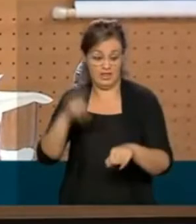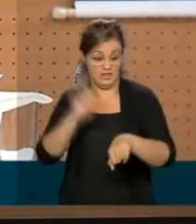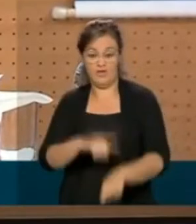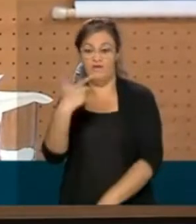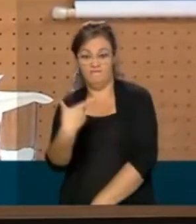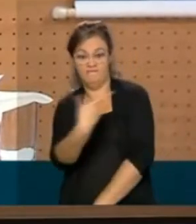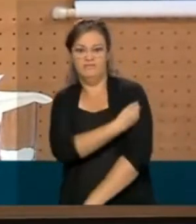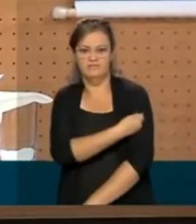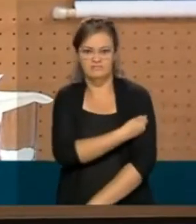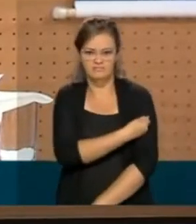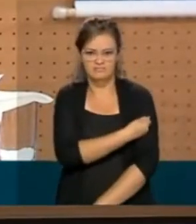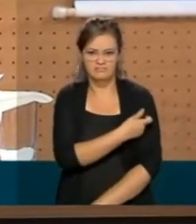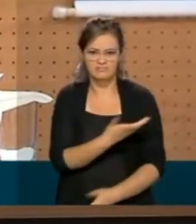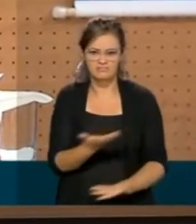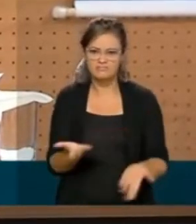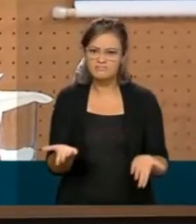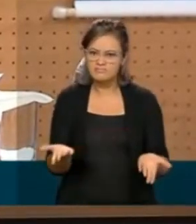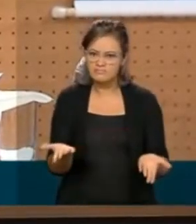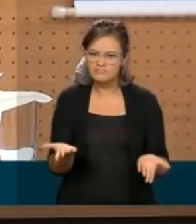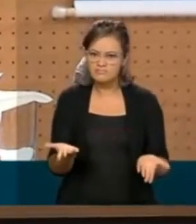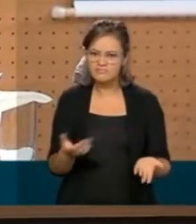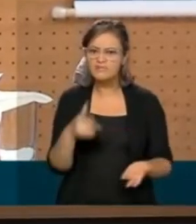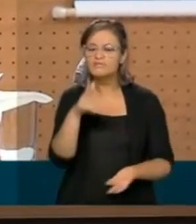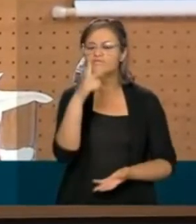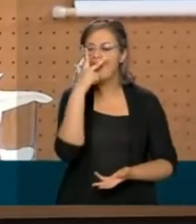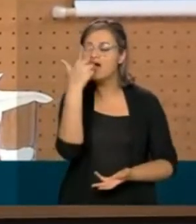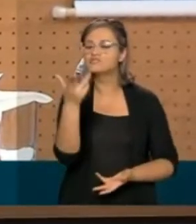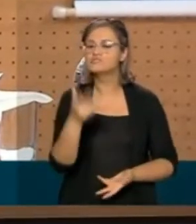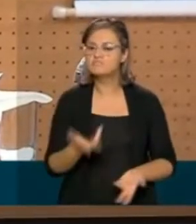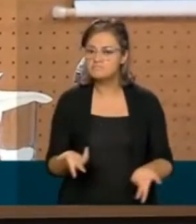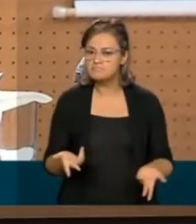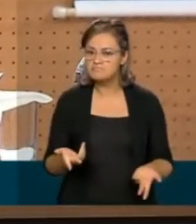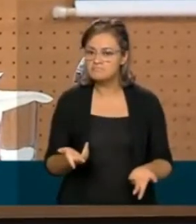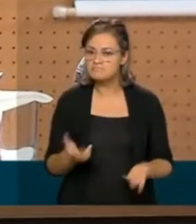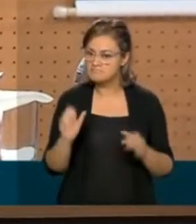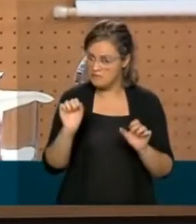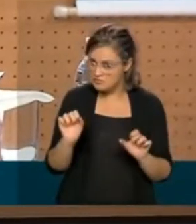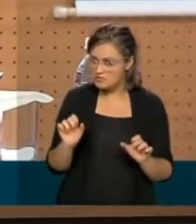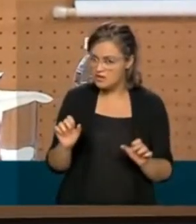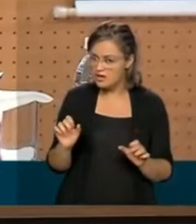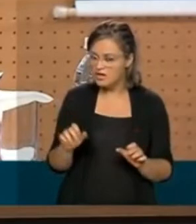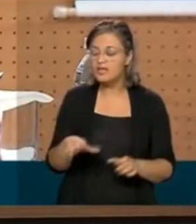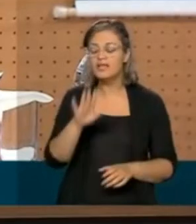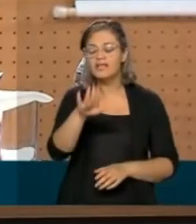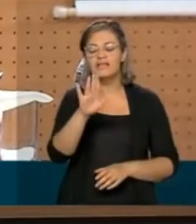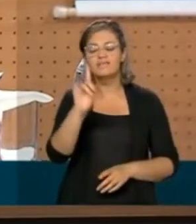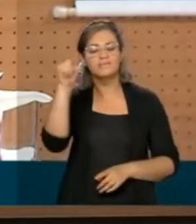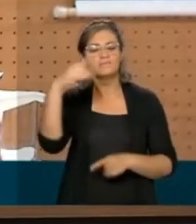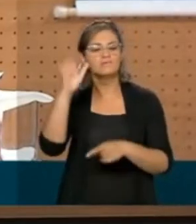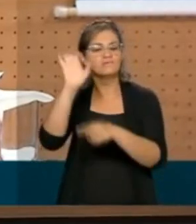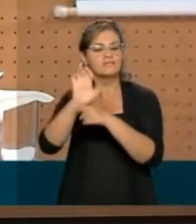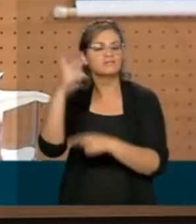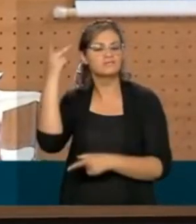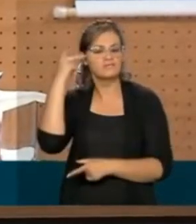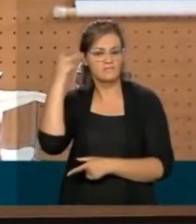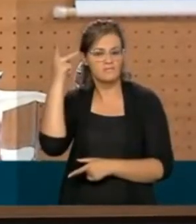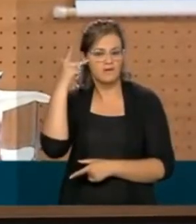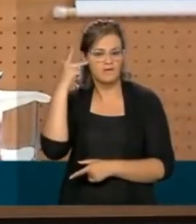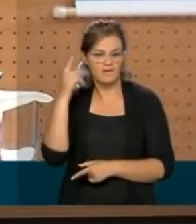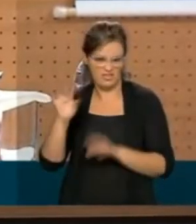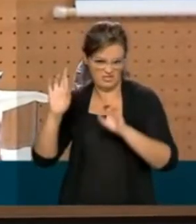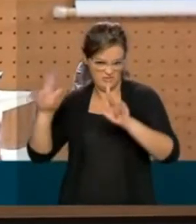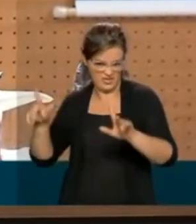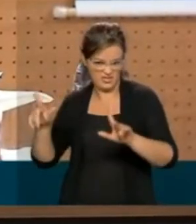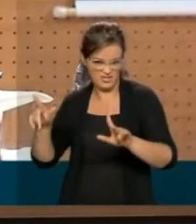uso emergencial das duas vacinas. Como é que o senhor avalia essa iniciativa e se há uma possibilidade do Estado de São Paulo ter um calendário